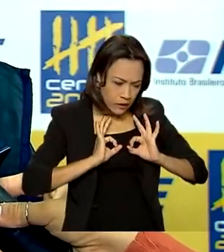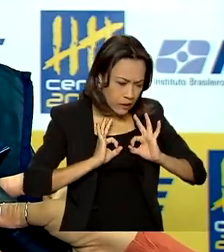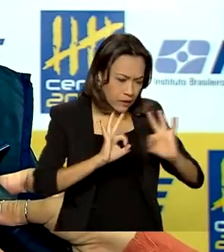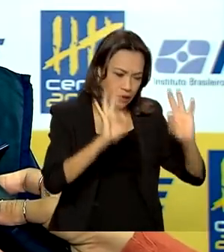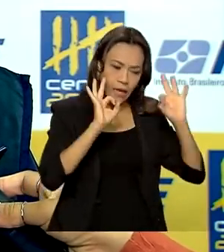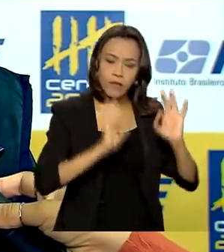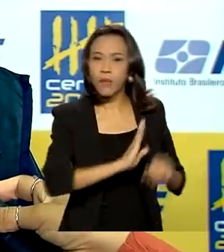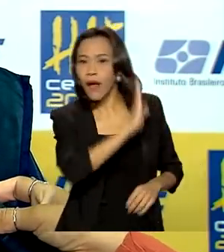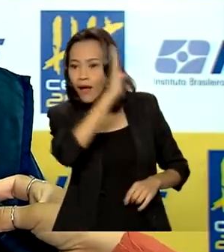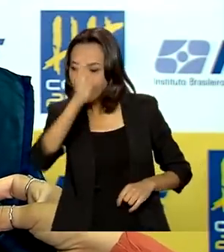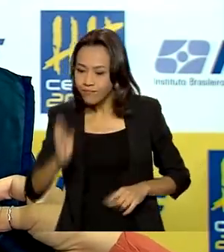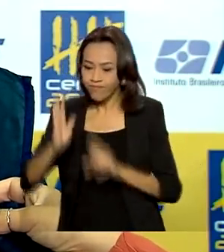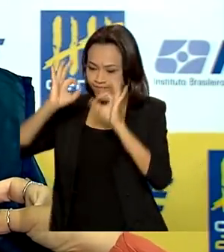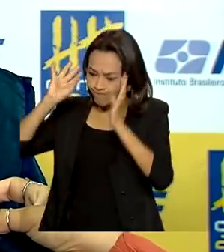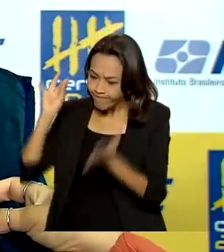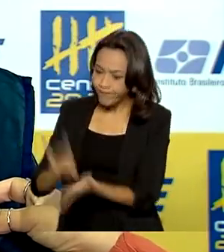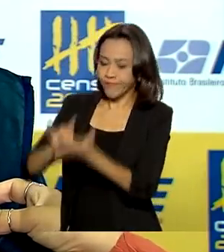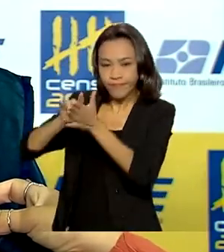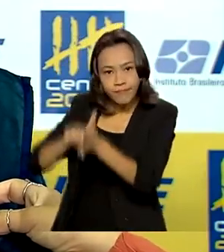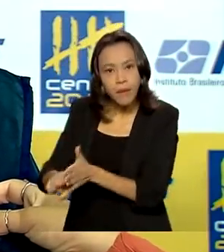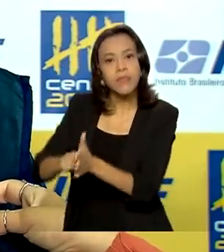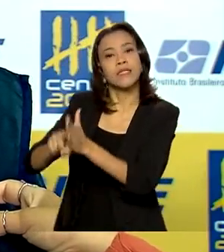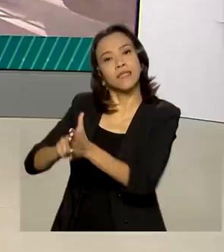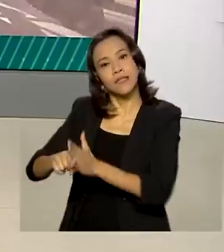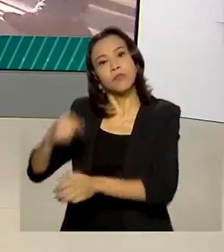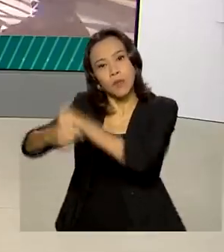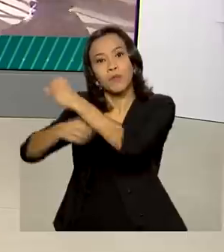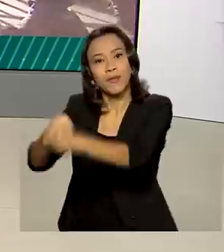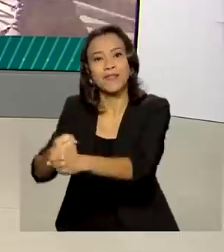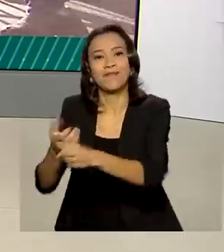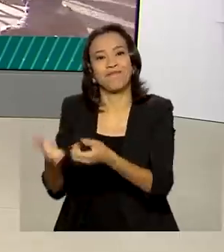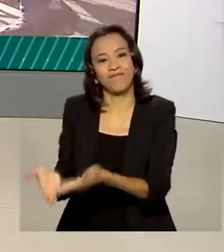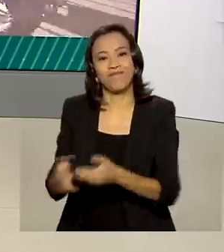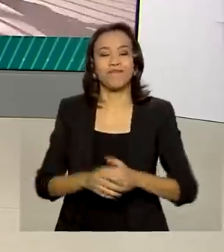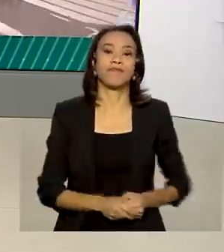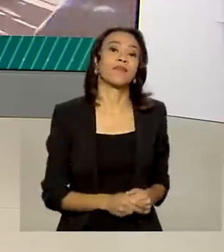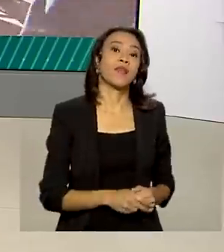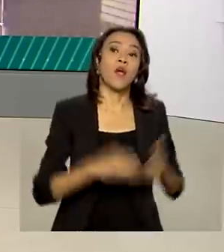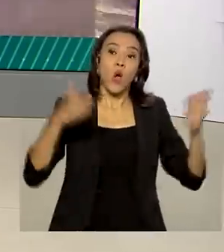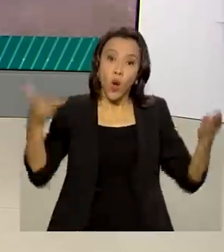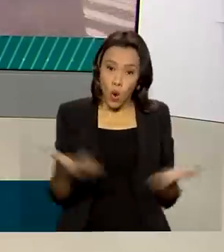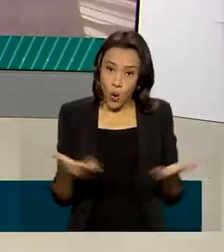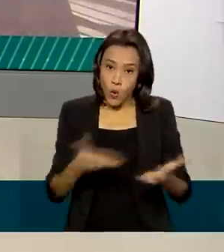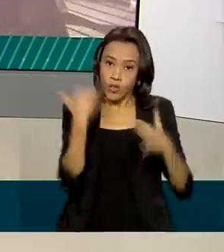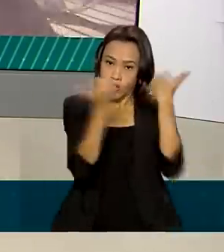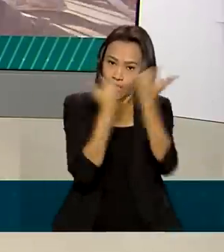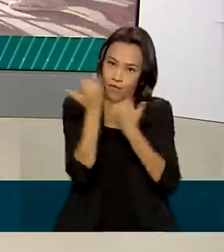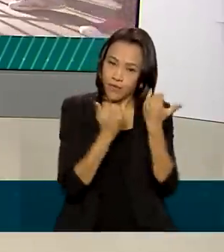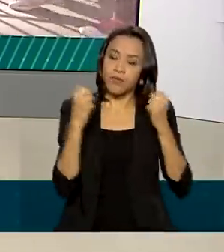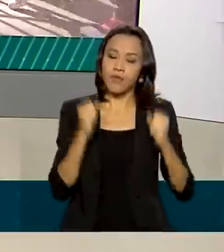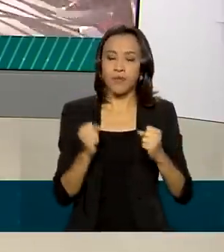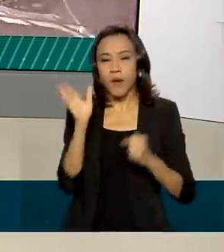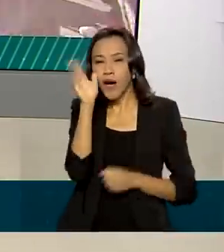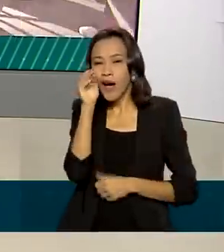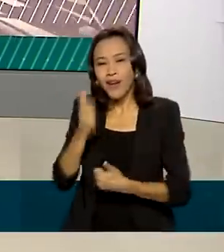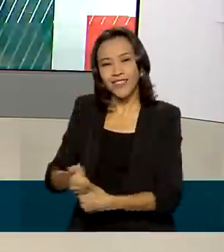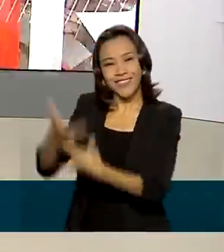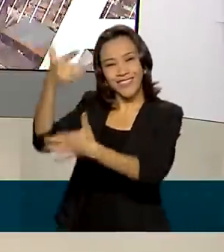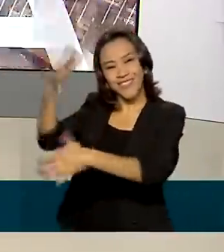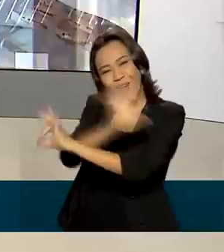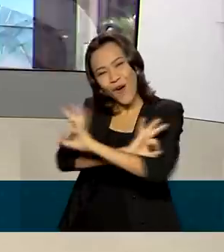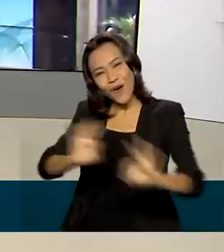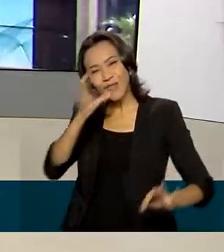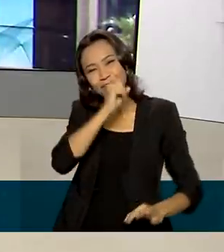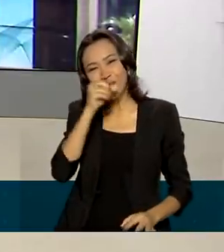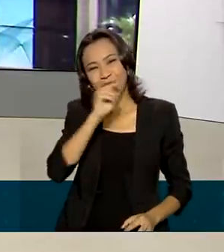quando chegar na época do Censo para valer no ano que vem. As reportagens de hoje você revê nas nossas redes sociais. Ótimo fim